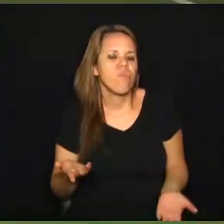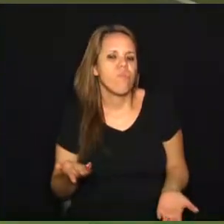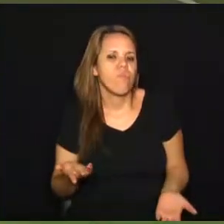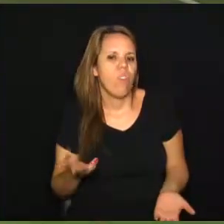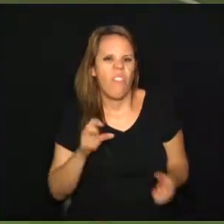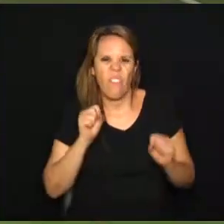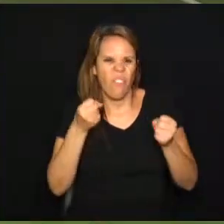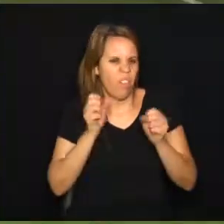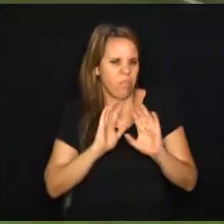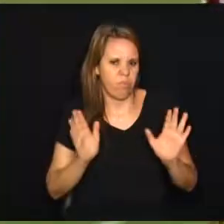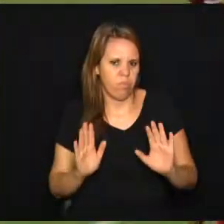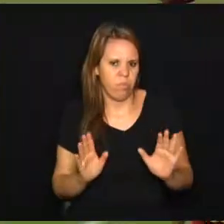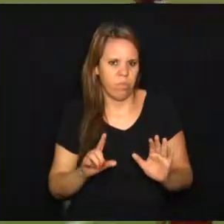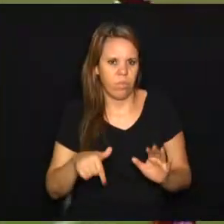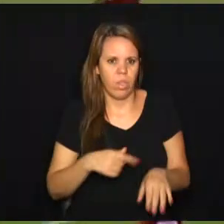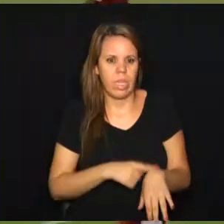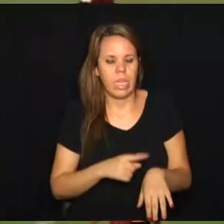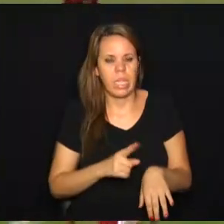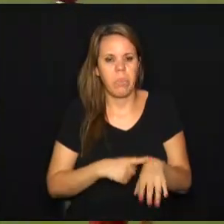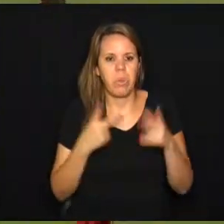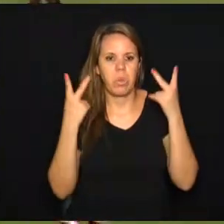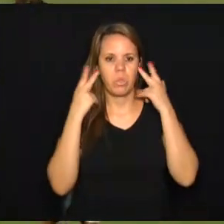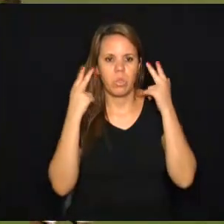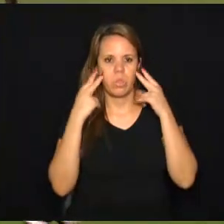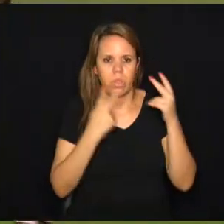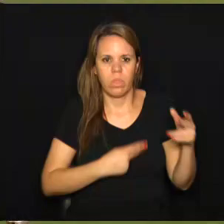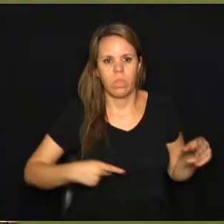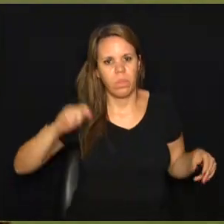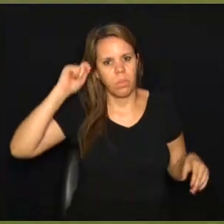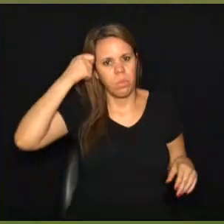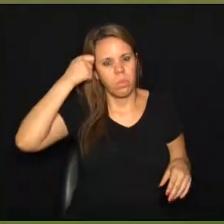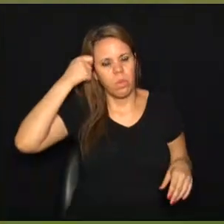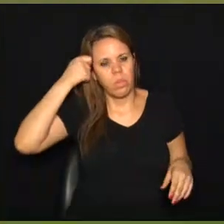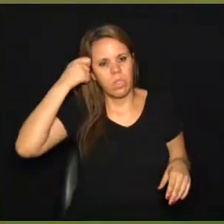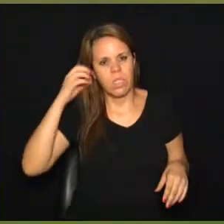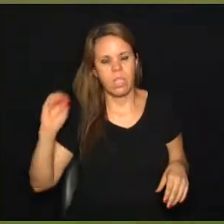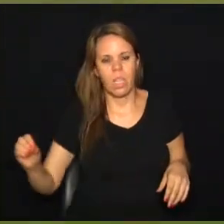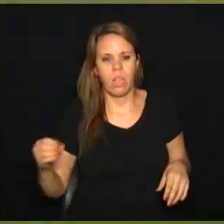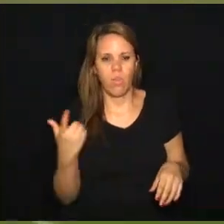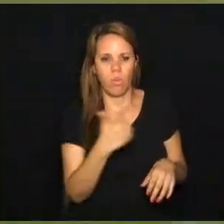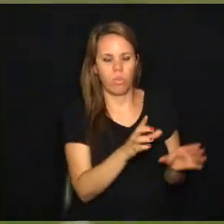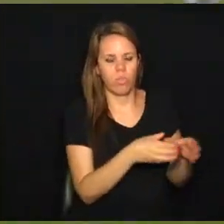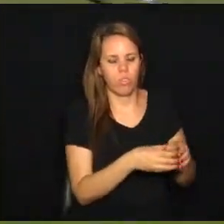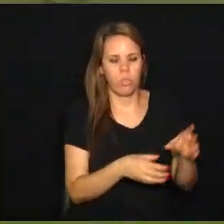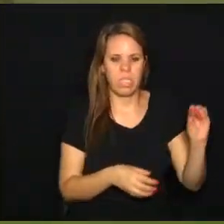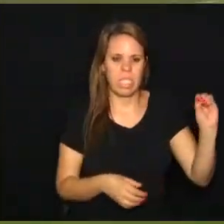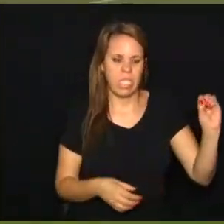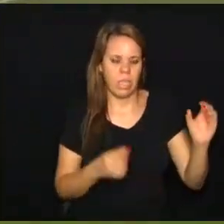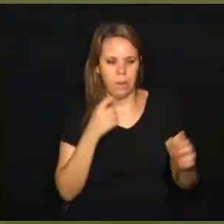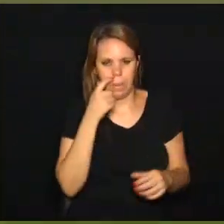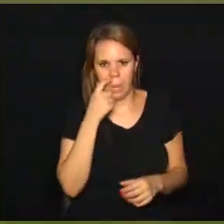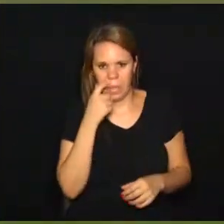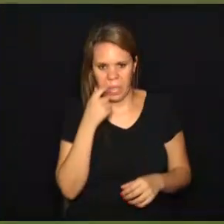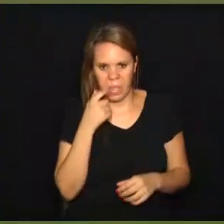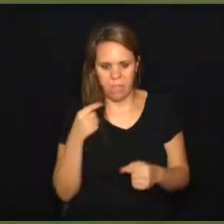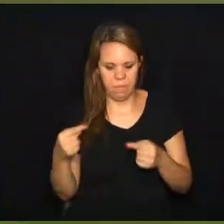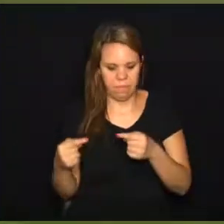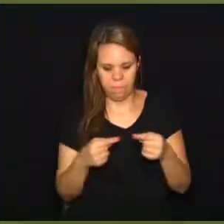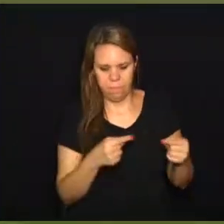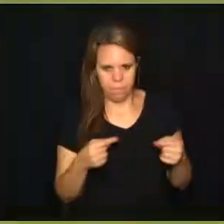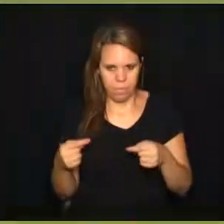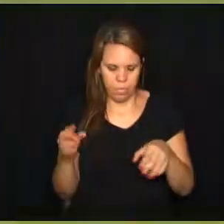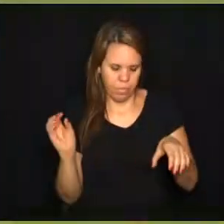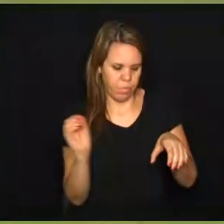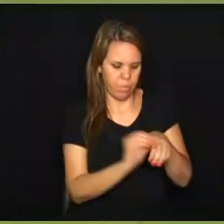muita força. No tempo normal, Ponte Preta zero, Vila Nova zero. Então vamos às disputas de